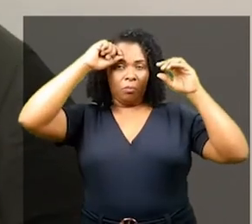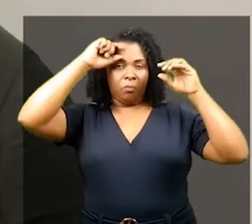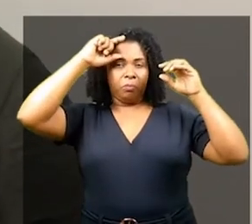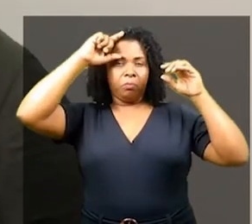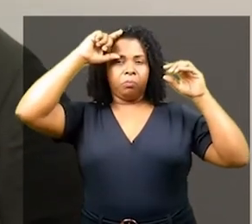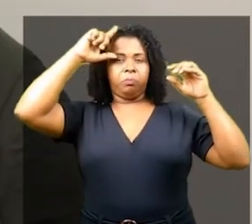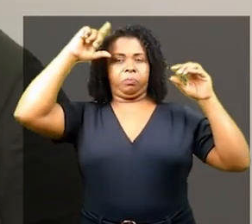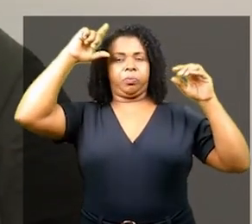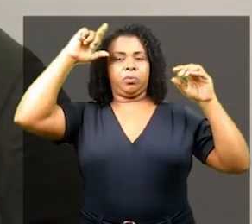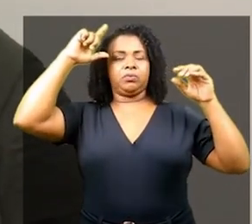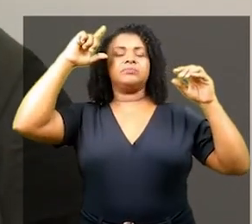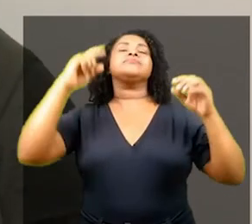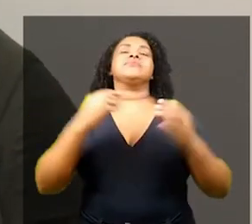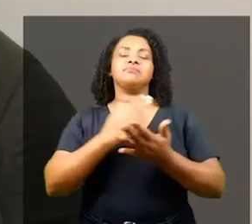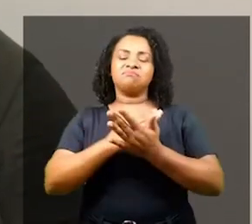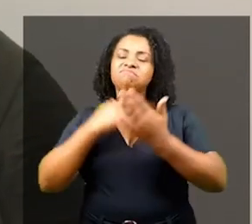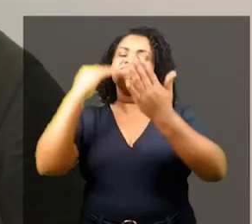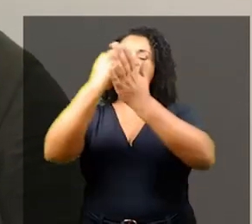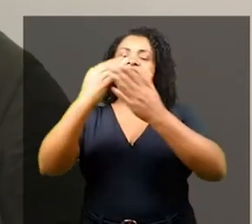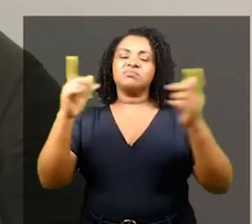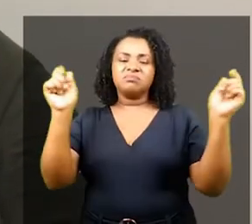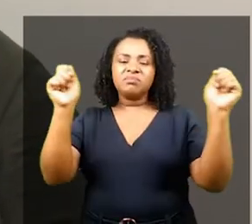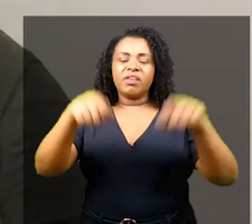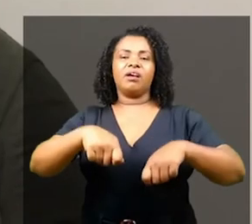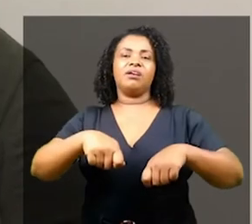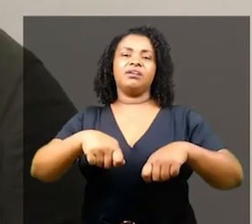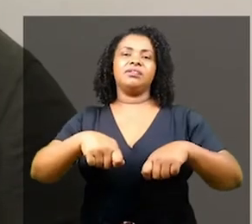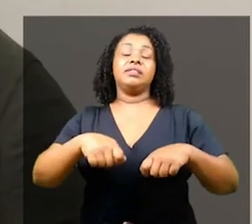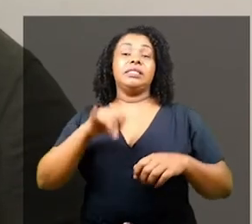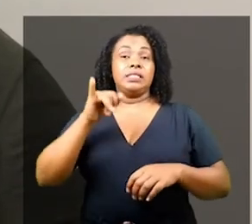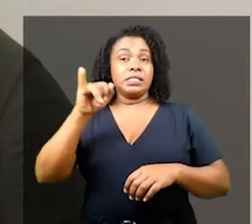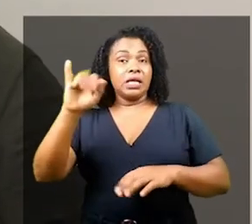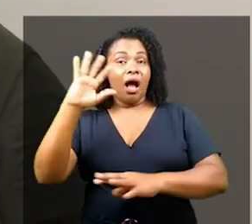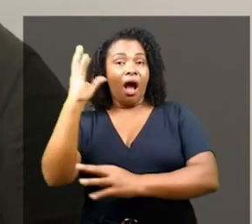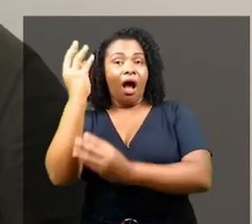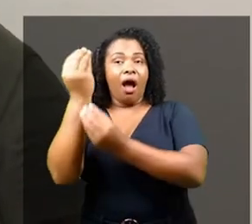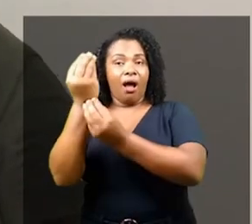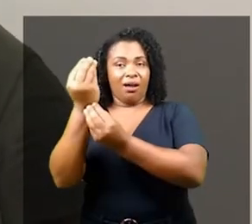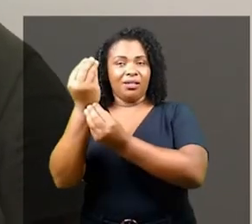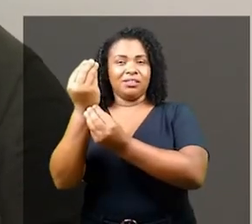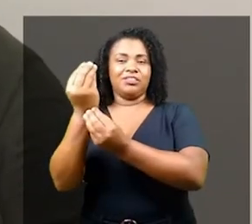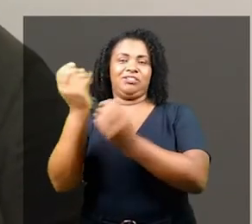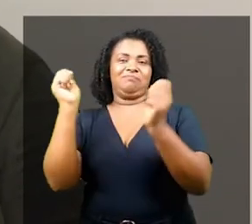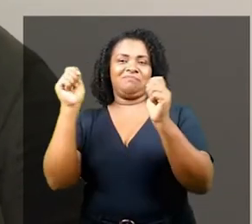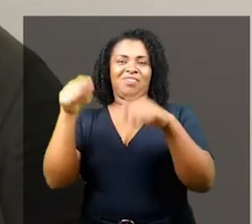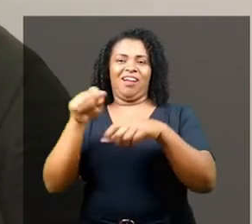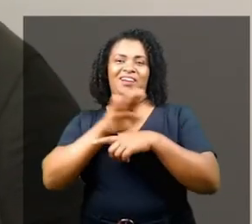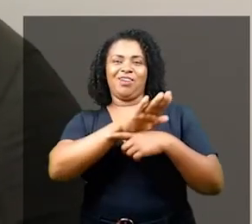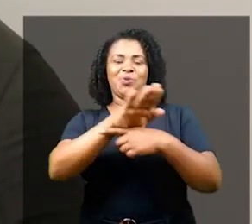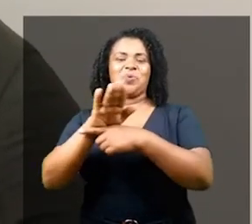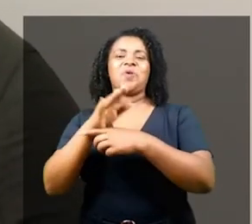A arte tem o poder de tocar profundamente as pessoas. Ela desperta a conexão para muito além das palavras.